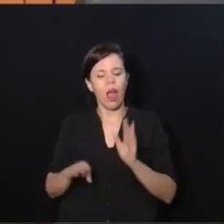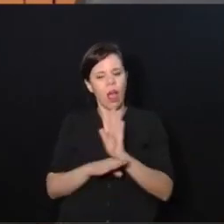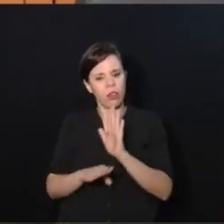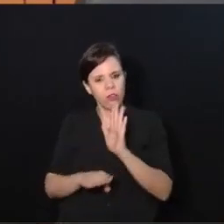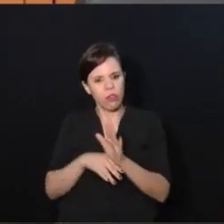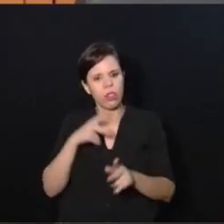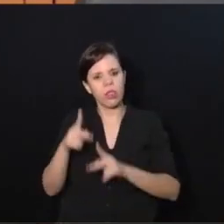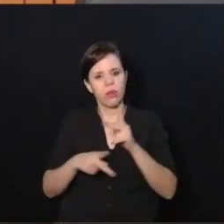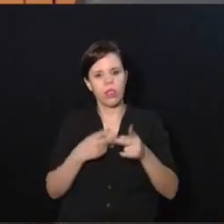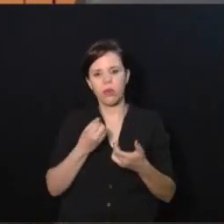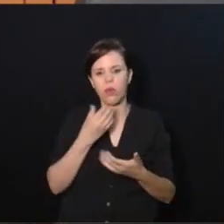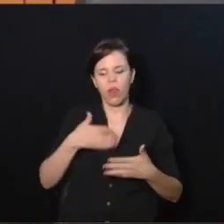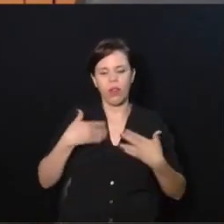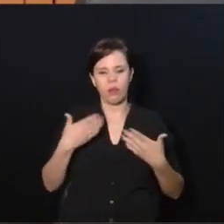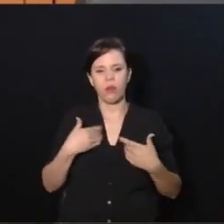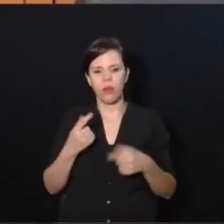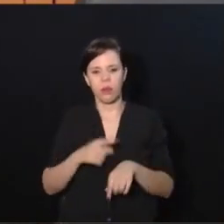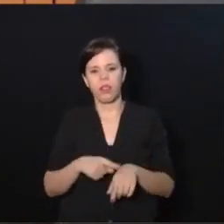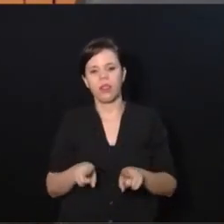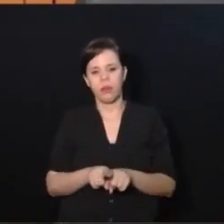pessoas a terem bons momentos também.